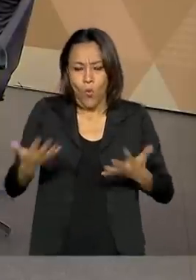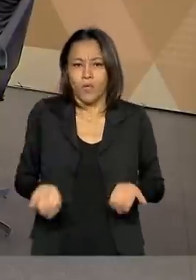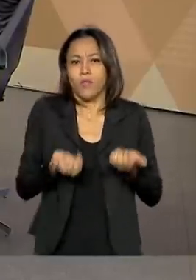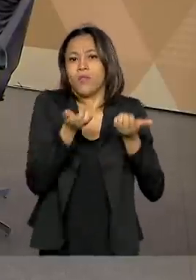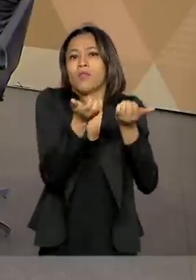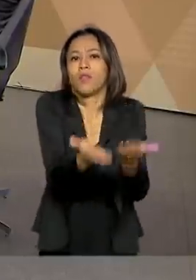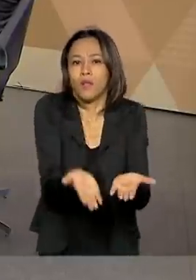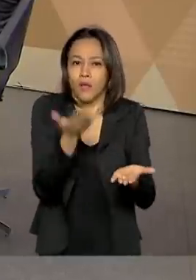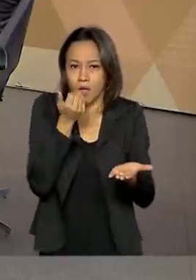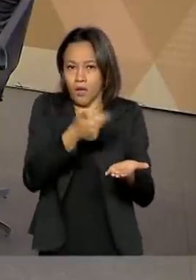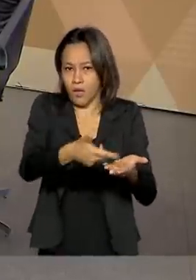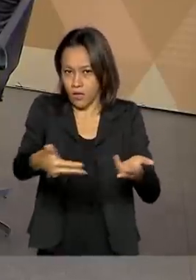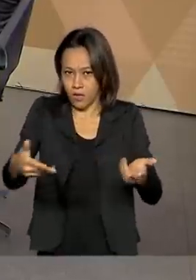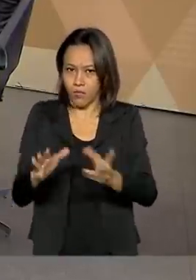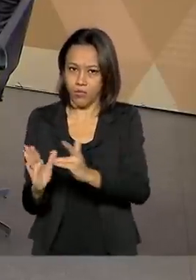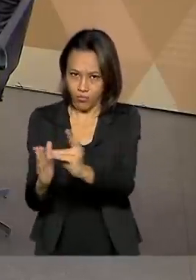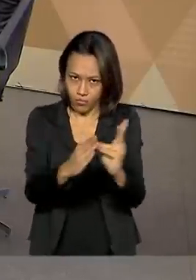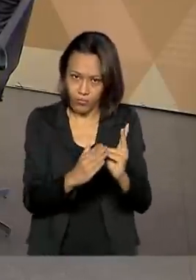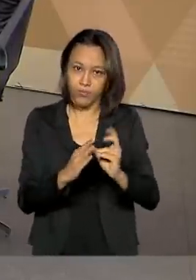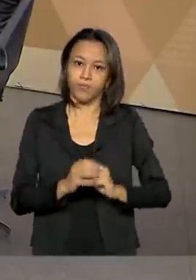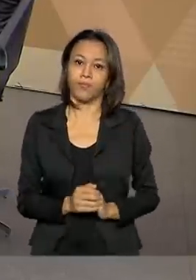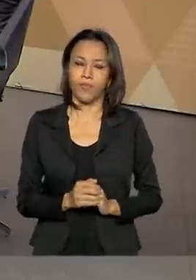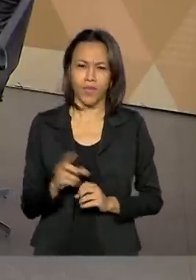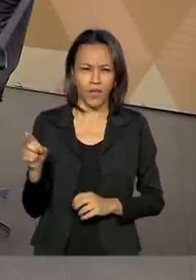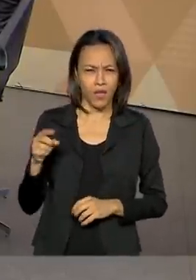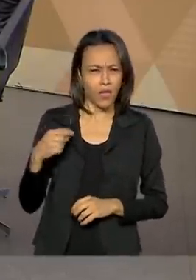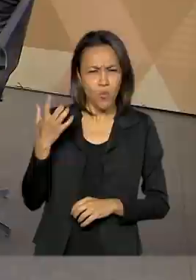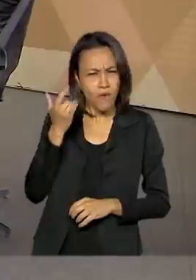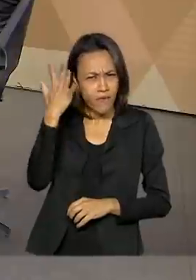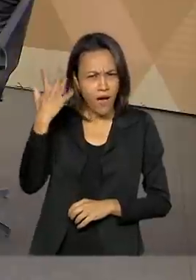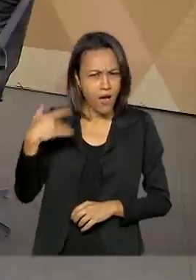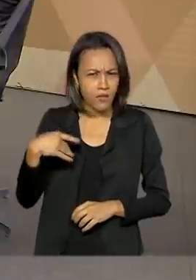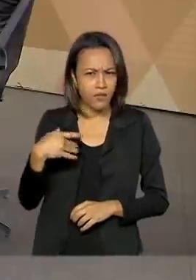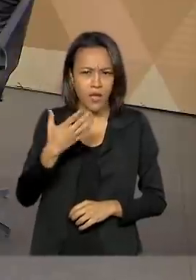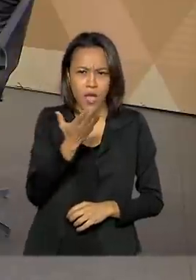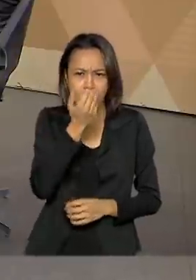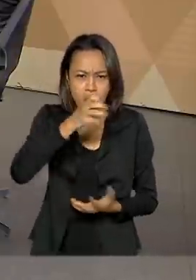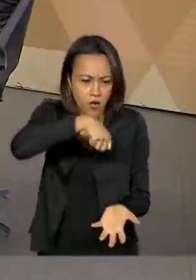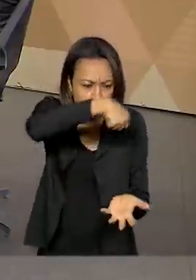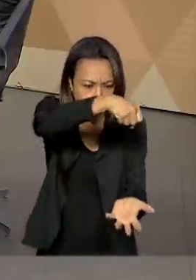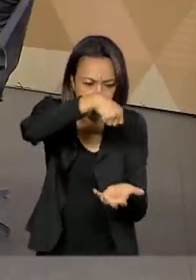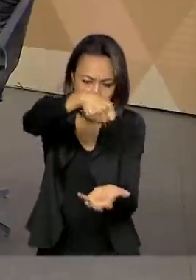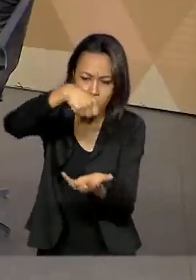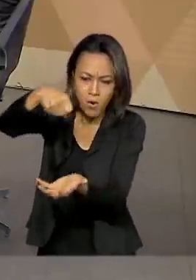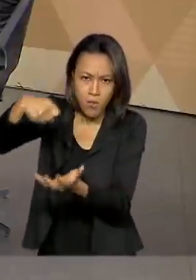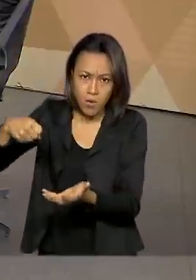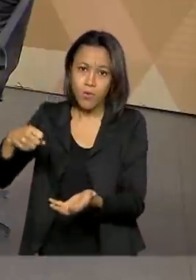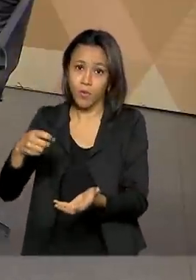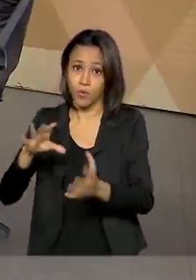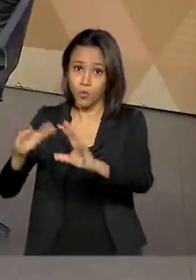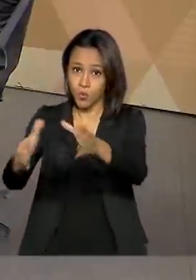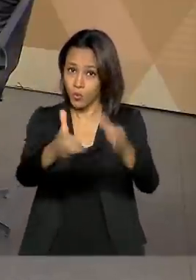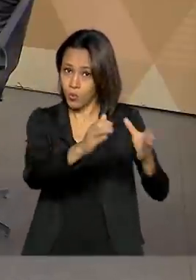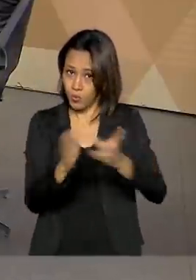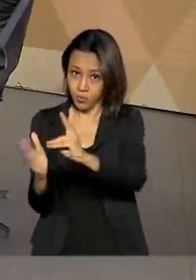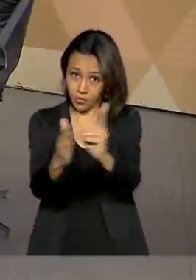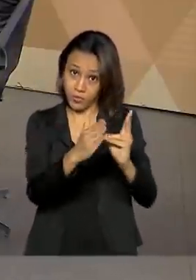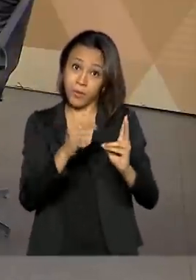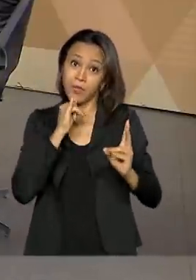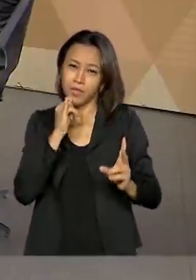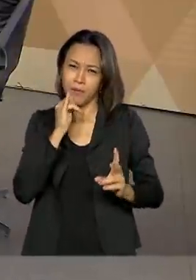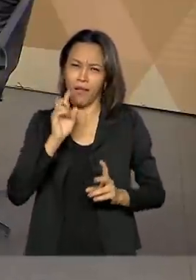E, obviamente, não é fácil essas cestas básicas chegarem nas aldeias, né? Presumo eu lá na